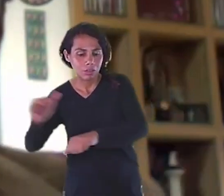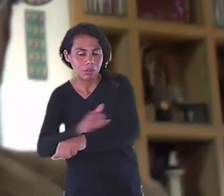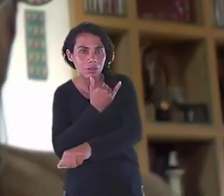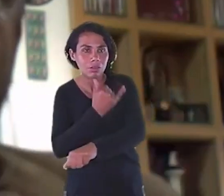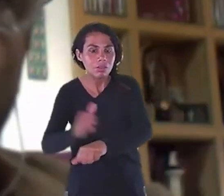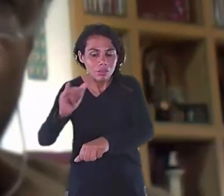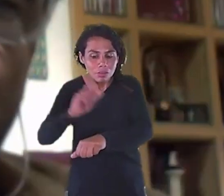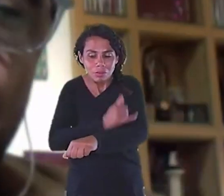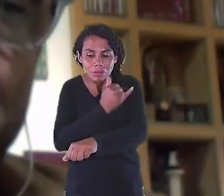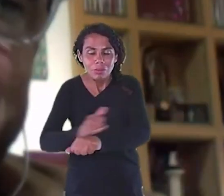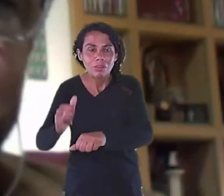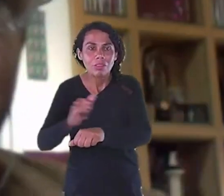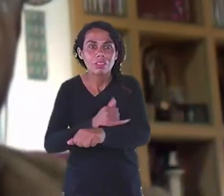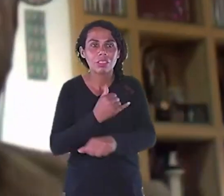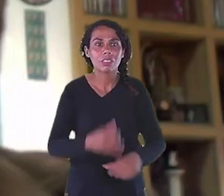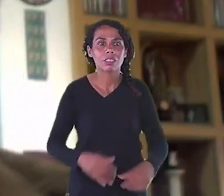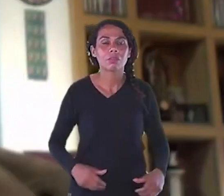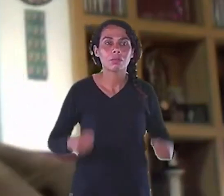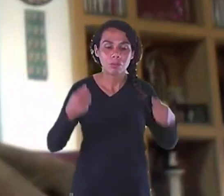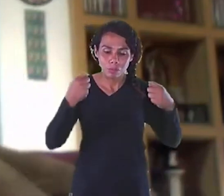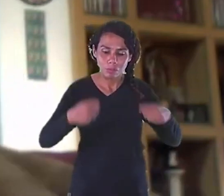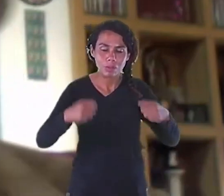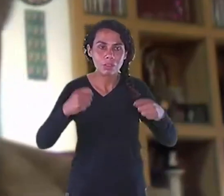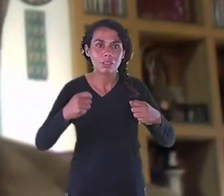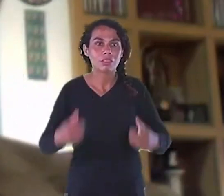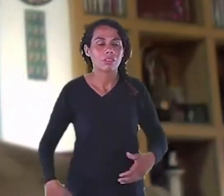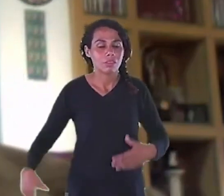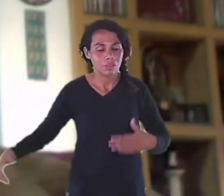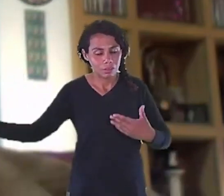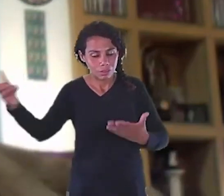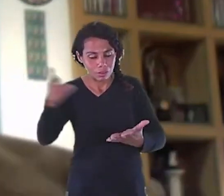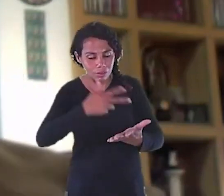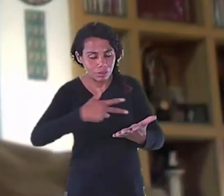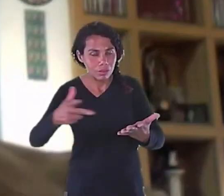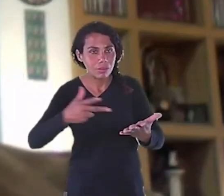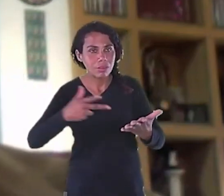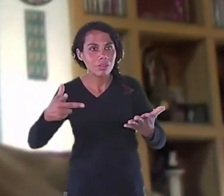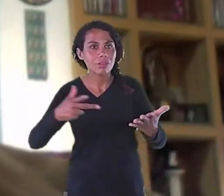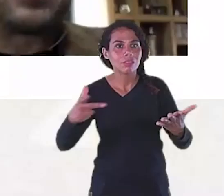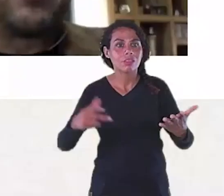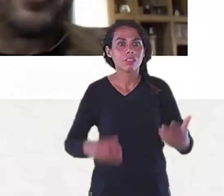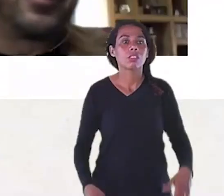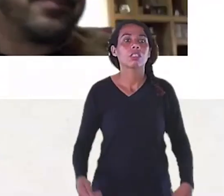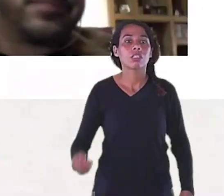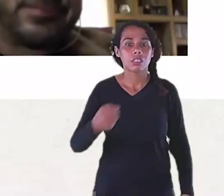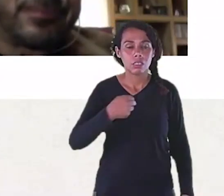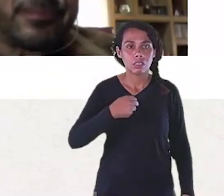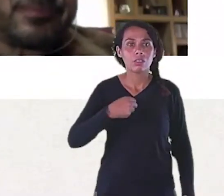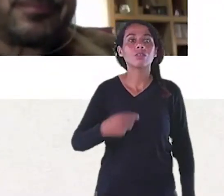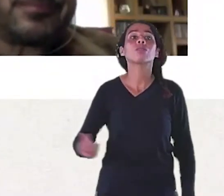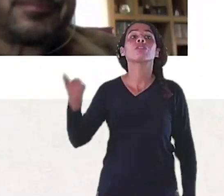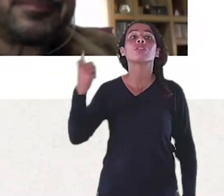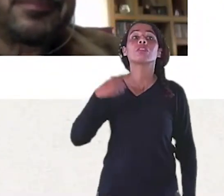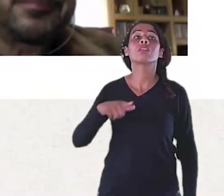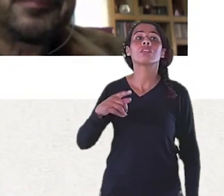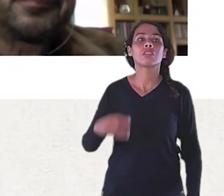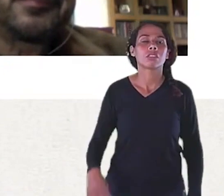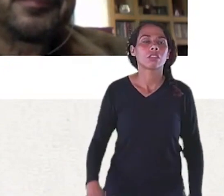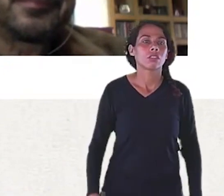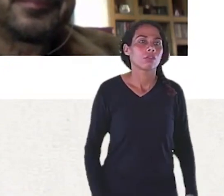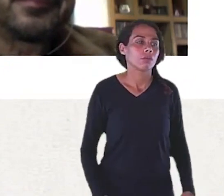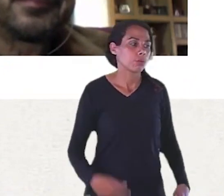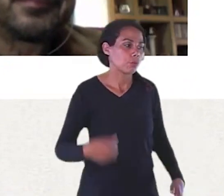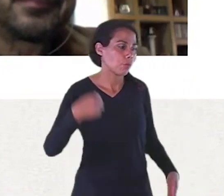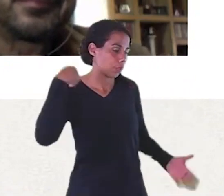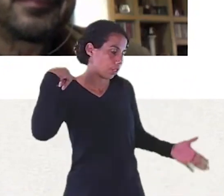Usar A metodologia Do design Em outro contexto Foi o que eu fiz Então para mim Eu acabei utilizando O design think Fábio Moreira Me mandou uma pergunta